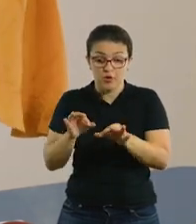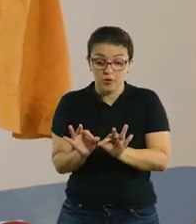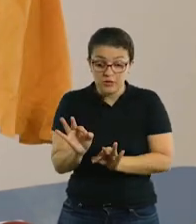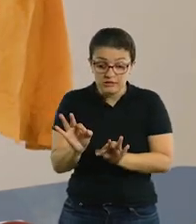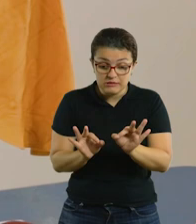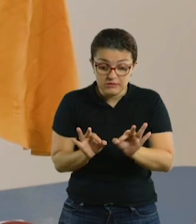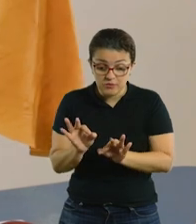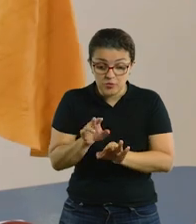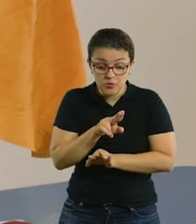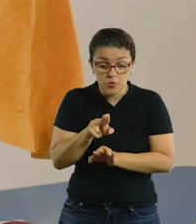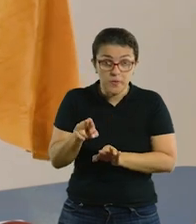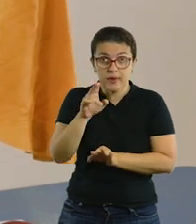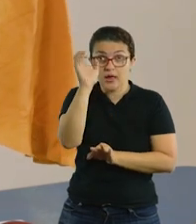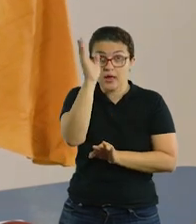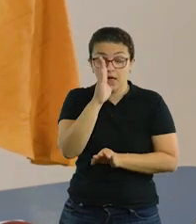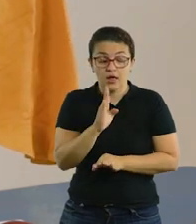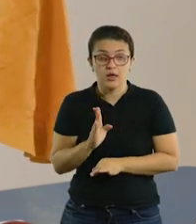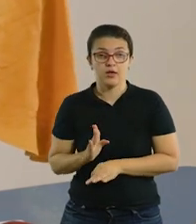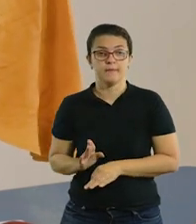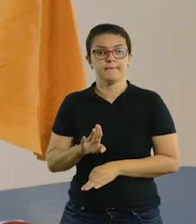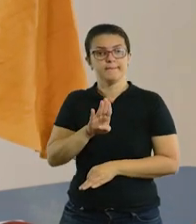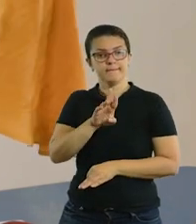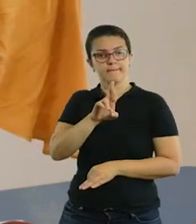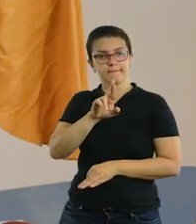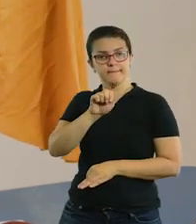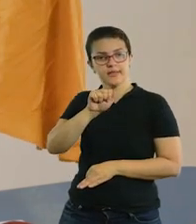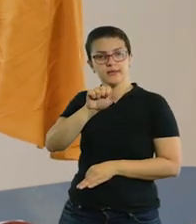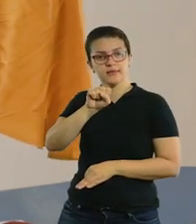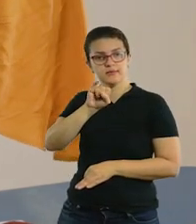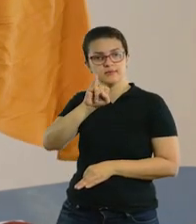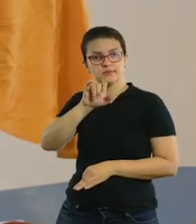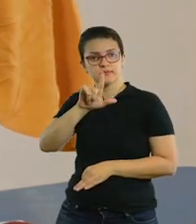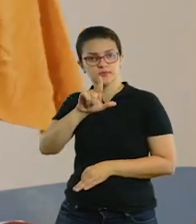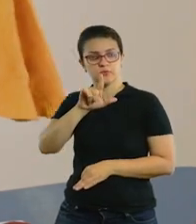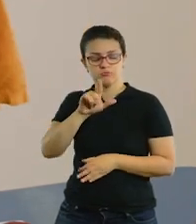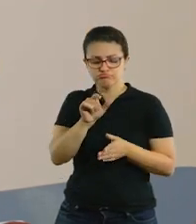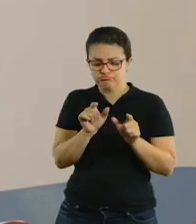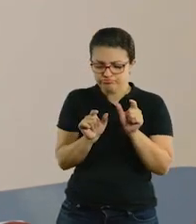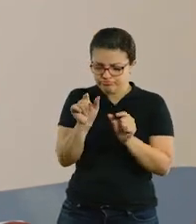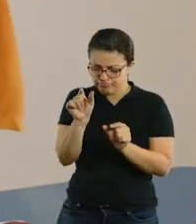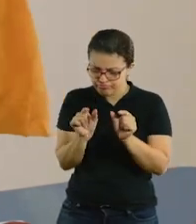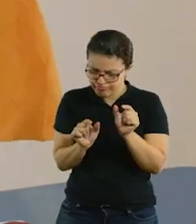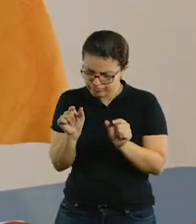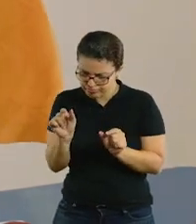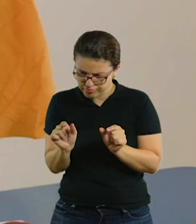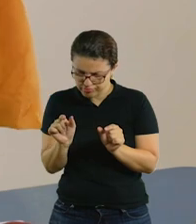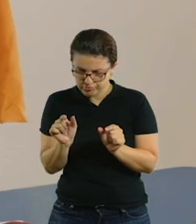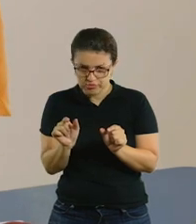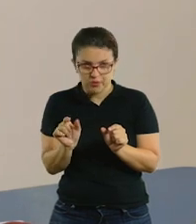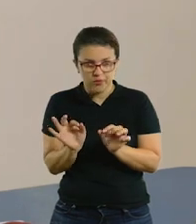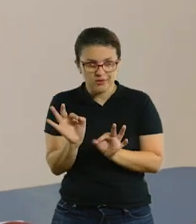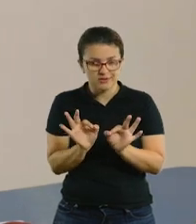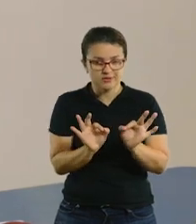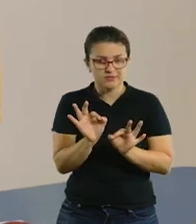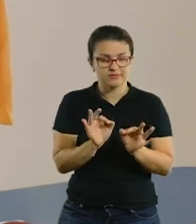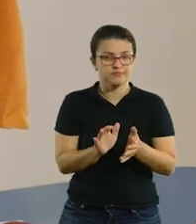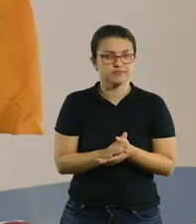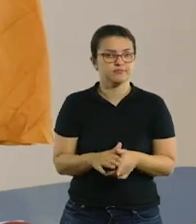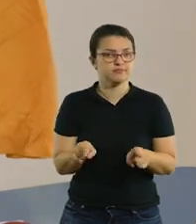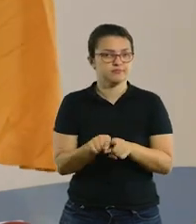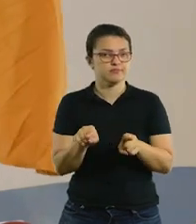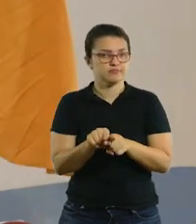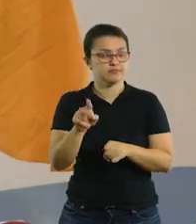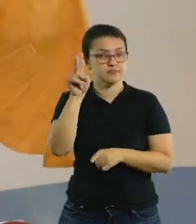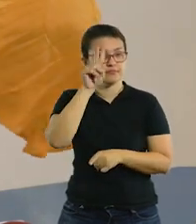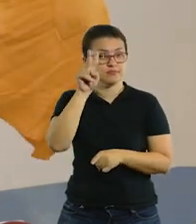palavra Brasil aí na mesa com você. Também tem uma outra sugestão, porque no material que o professor